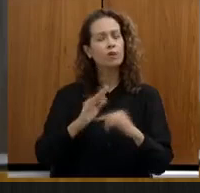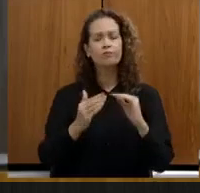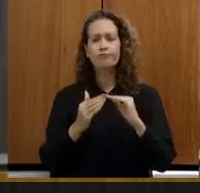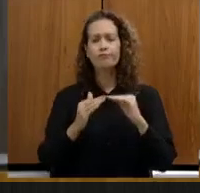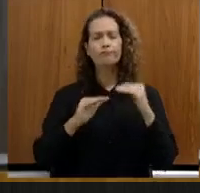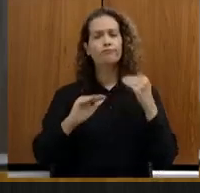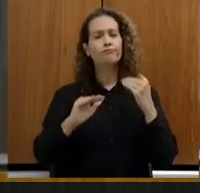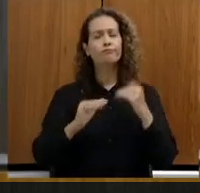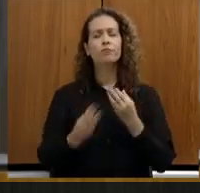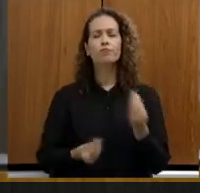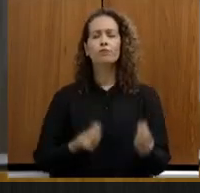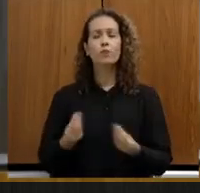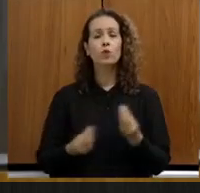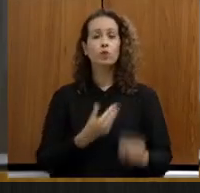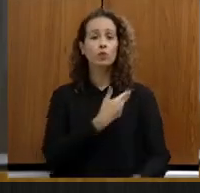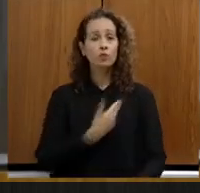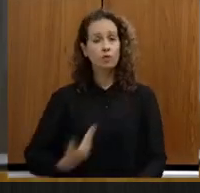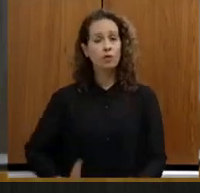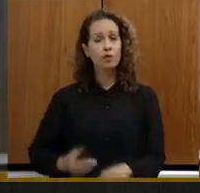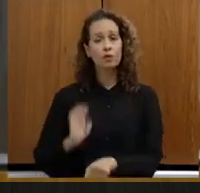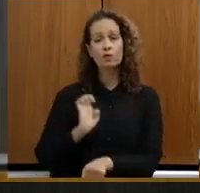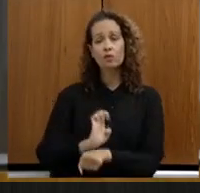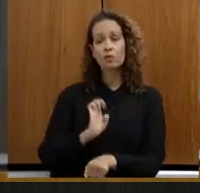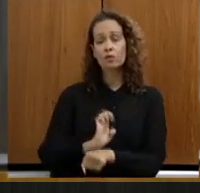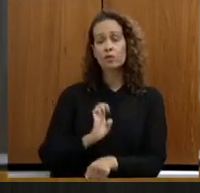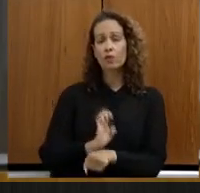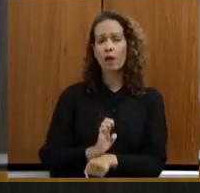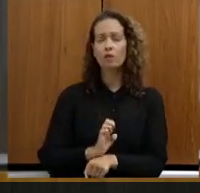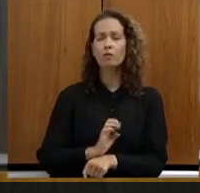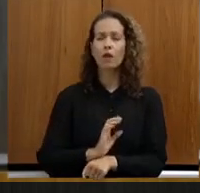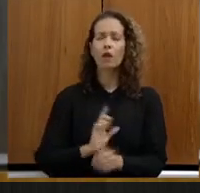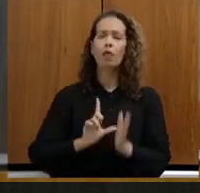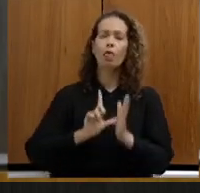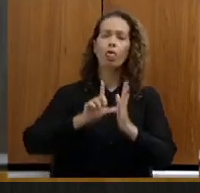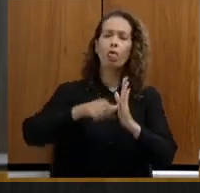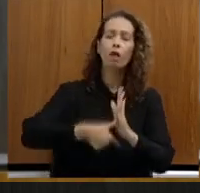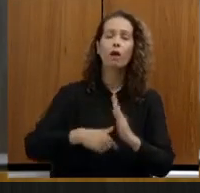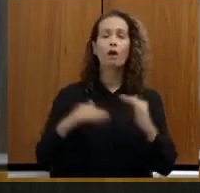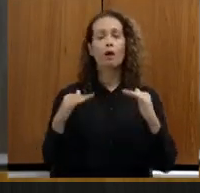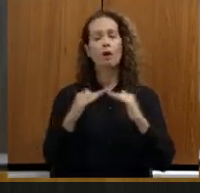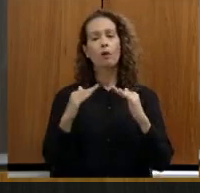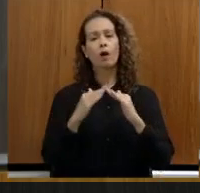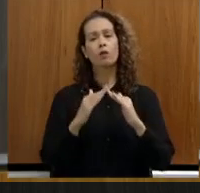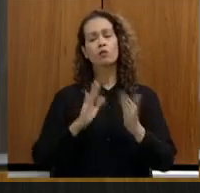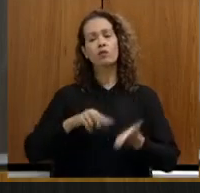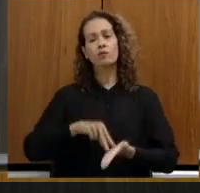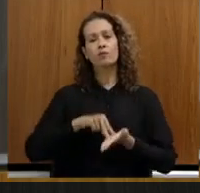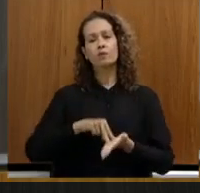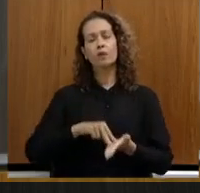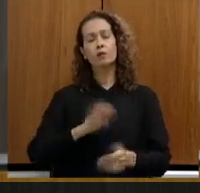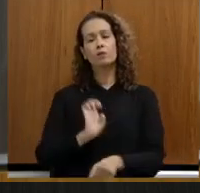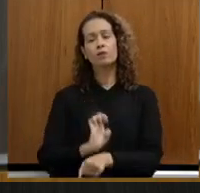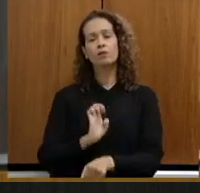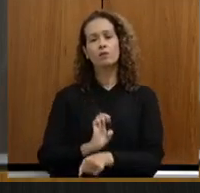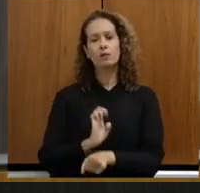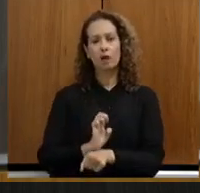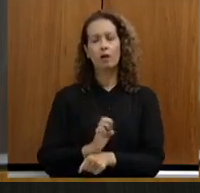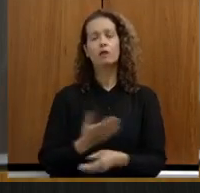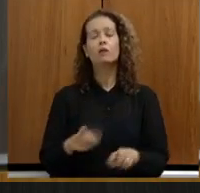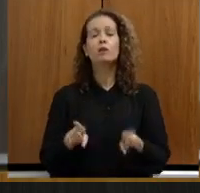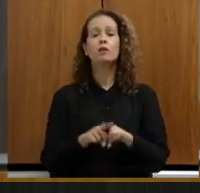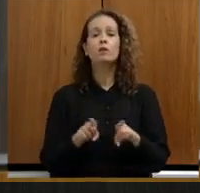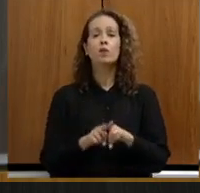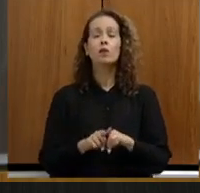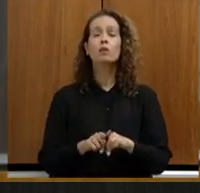sistemática que o governo do Estado vem protelando o cumprimento do acordo firmado com o Estado e homologado pelo